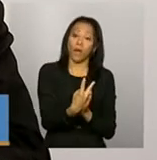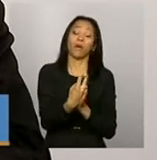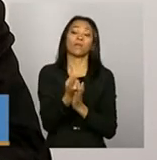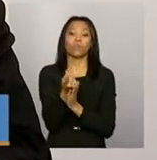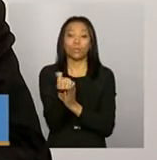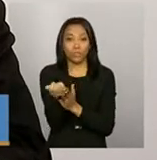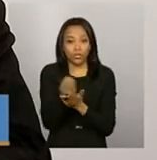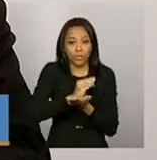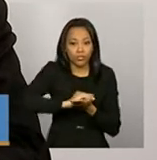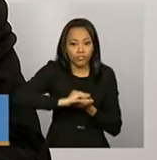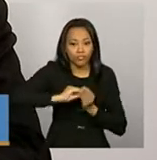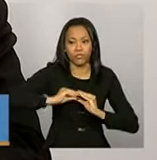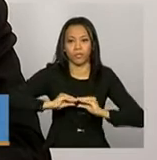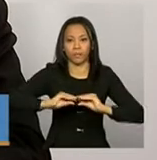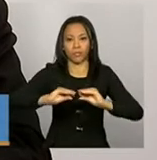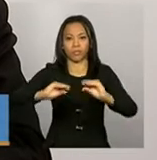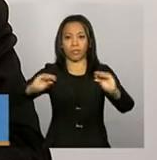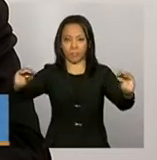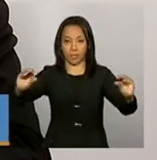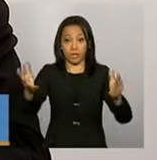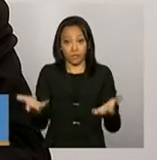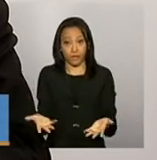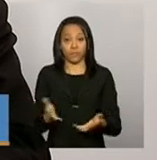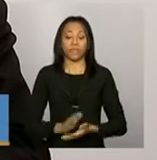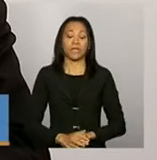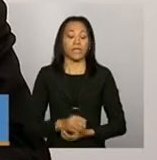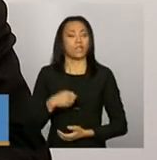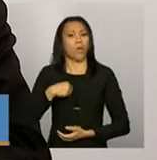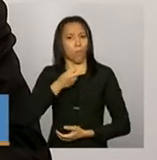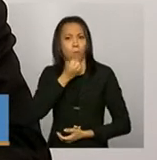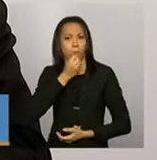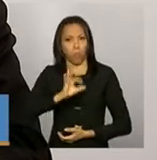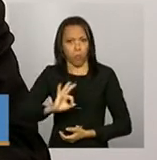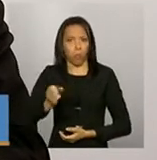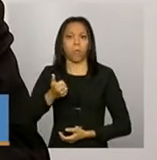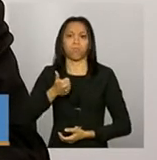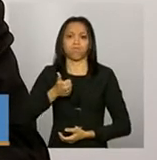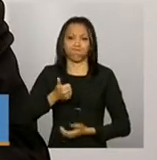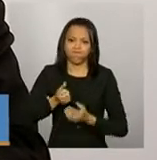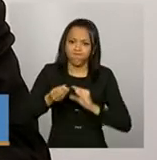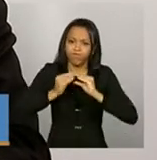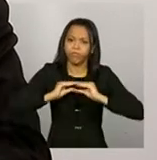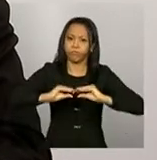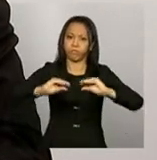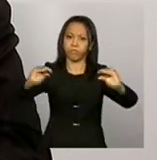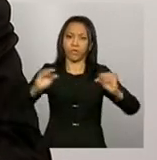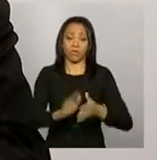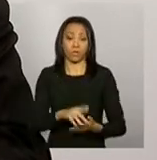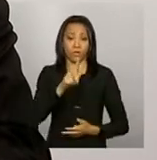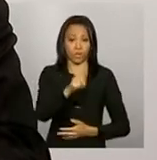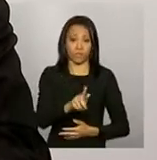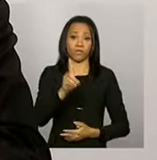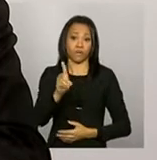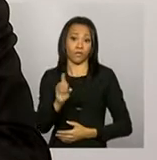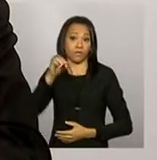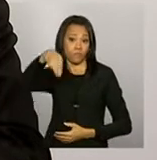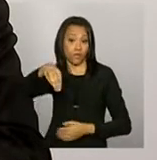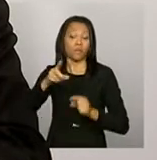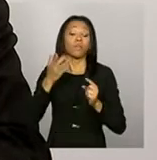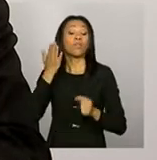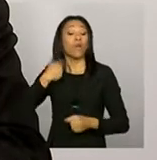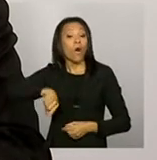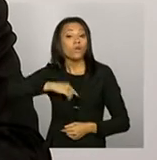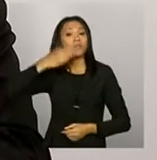anualmente. Então, você está tendo um aumento forte no orçamento do IGD. Nós sabemos da importância